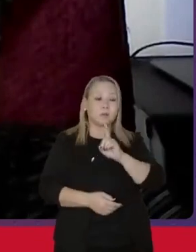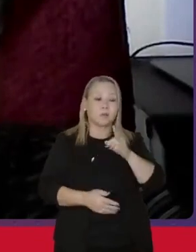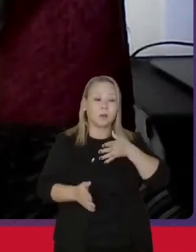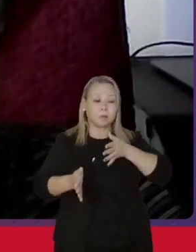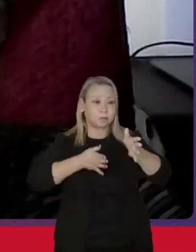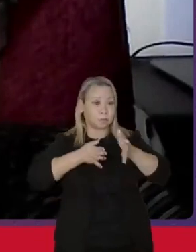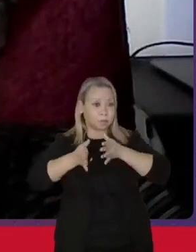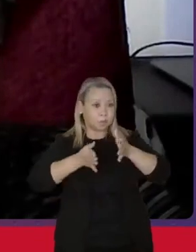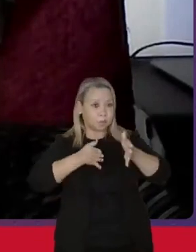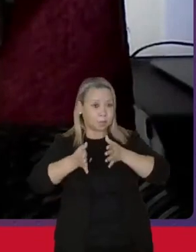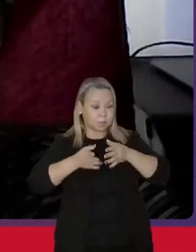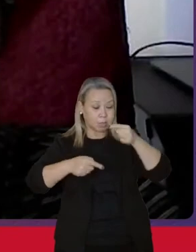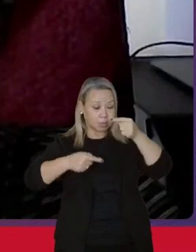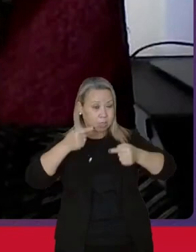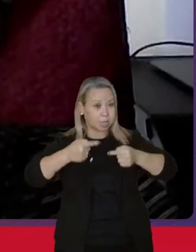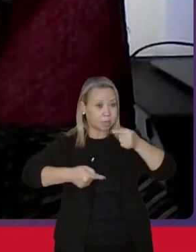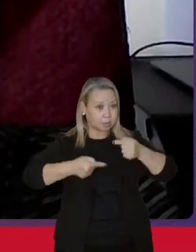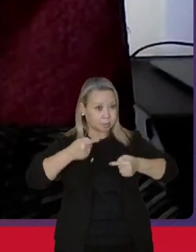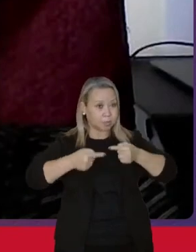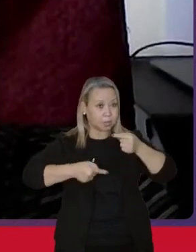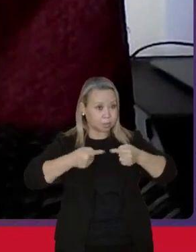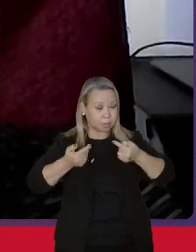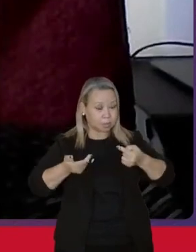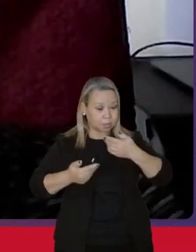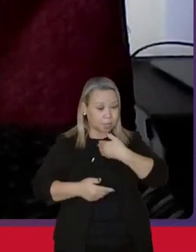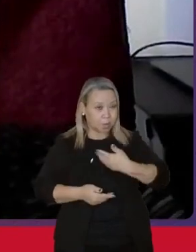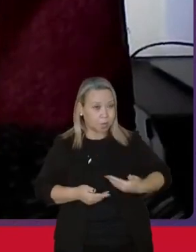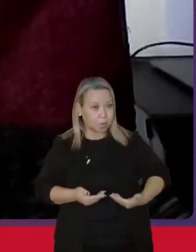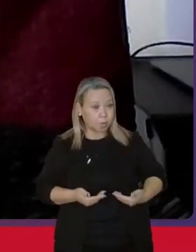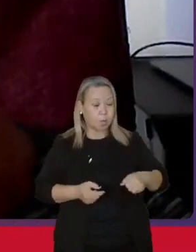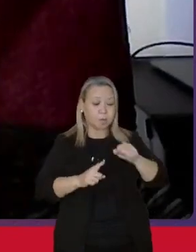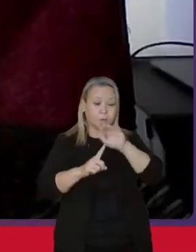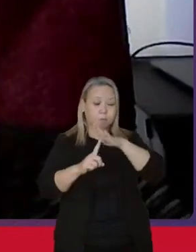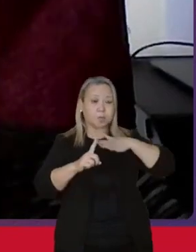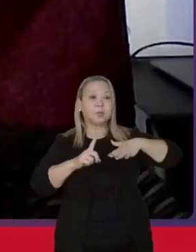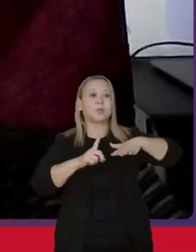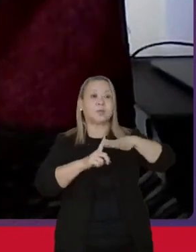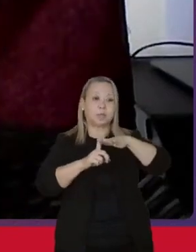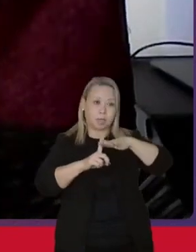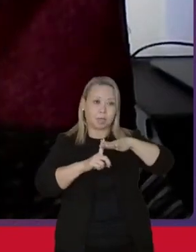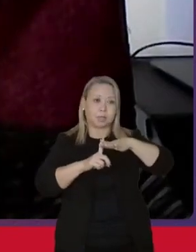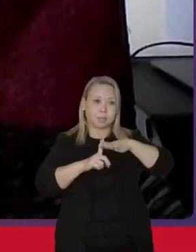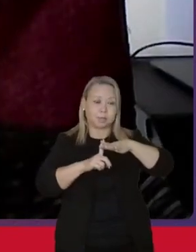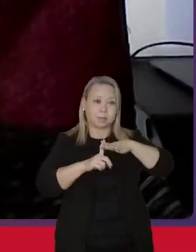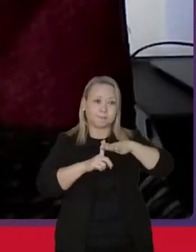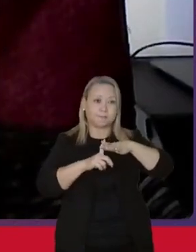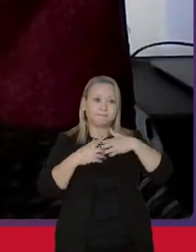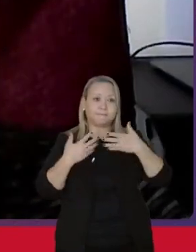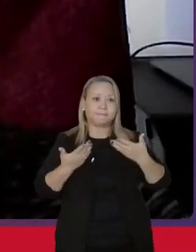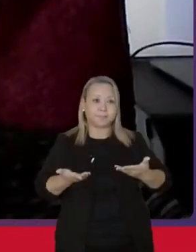às políticas públicas sociais pela